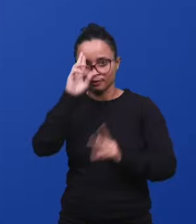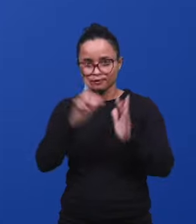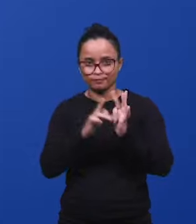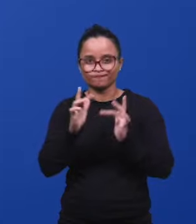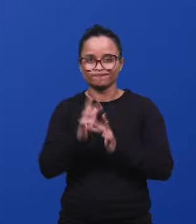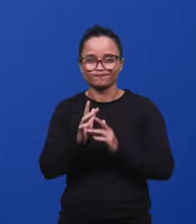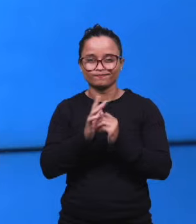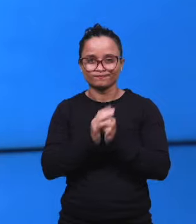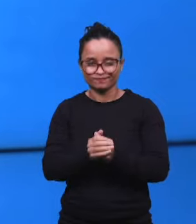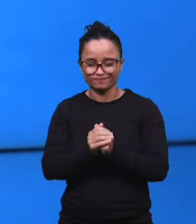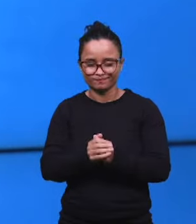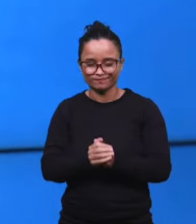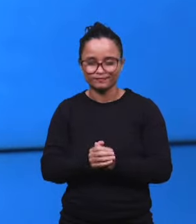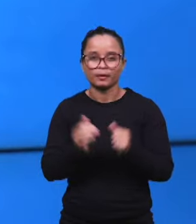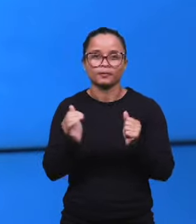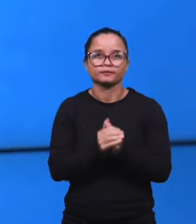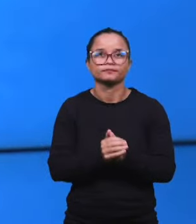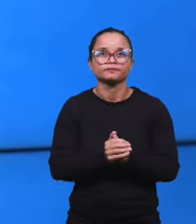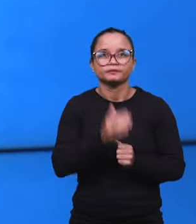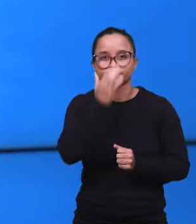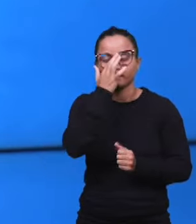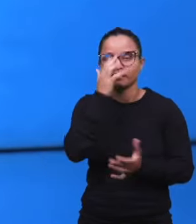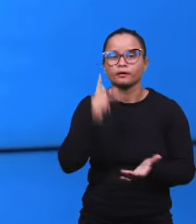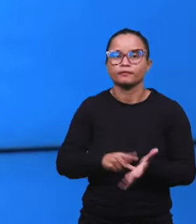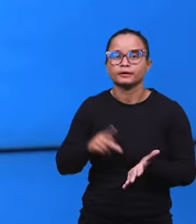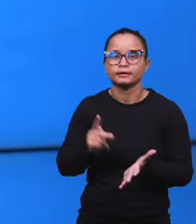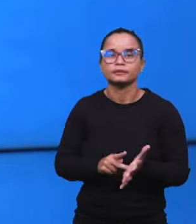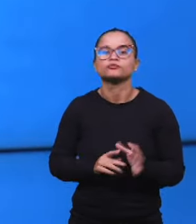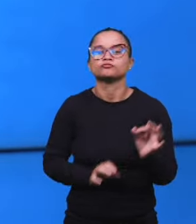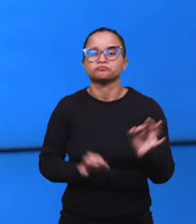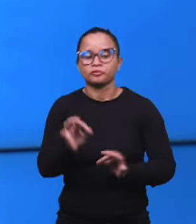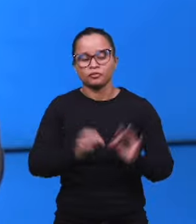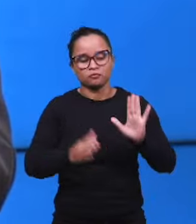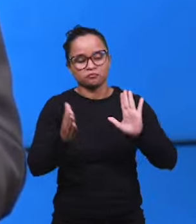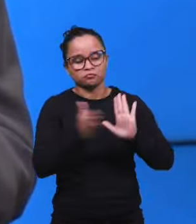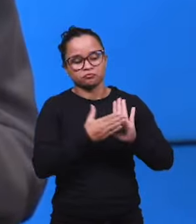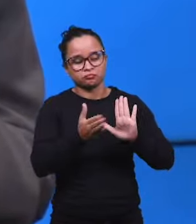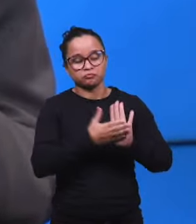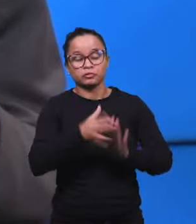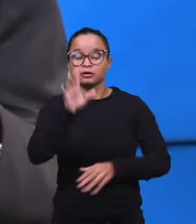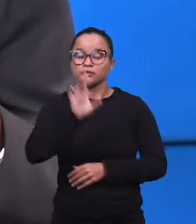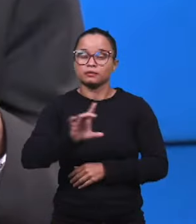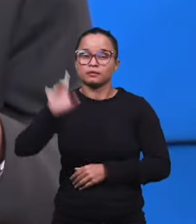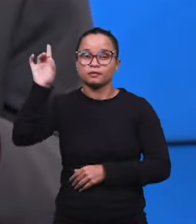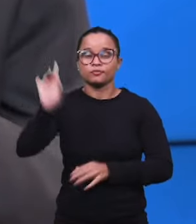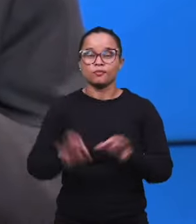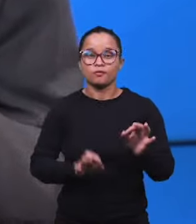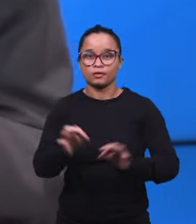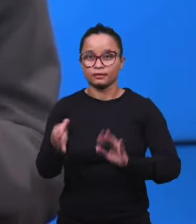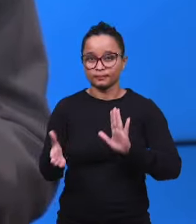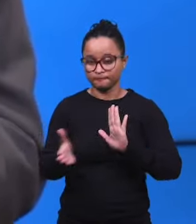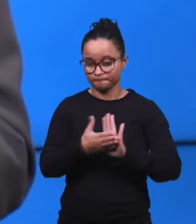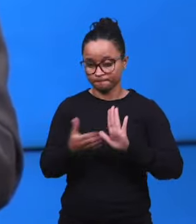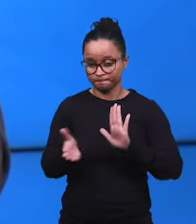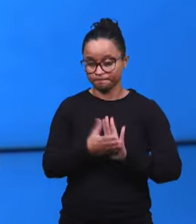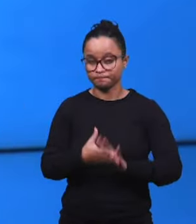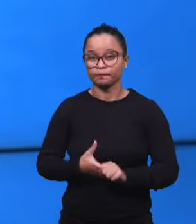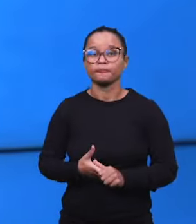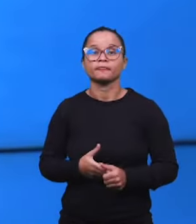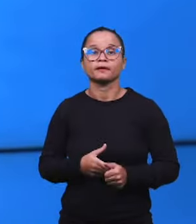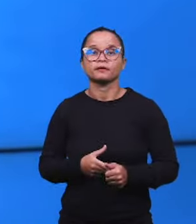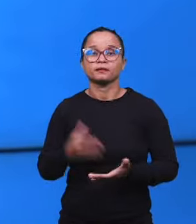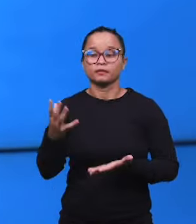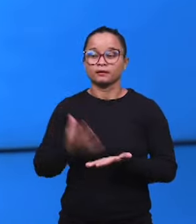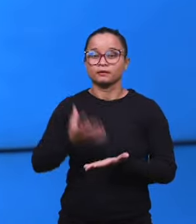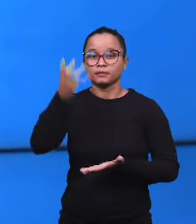do Senhor Jesus. Amém, Camila. Realmente, esse era o projeto de Deus, né? O projeto de buscar a